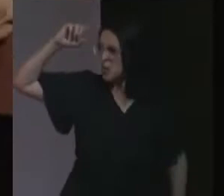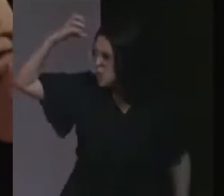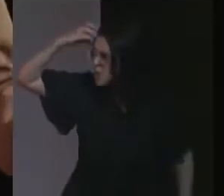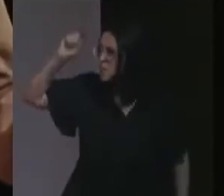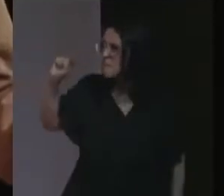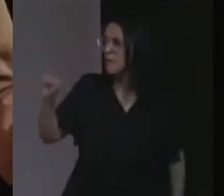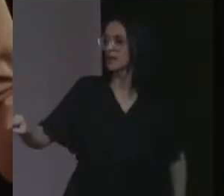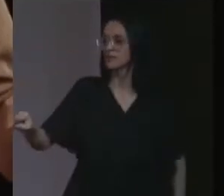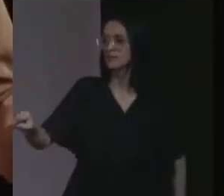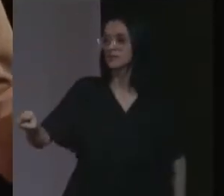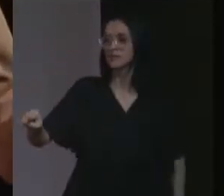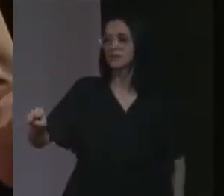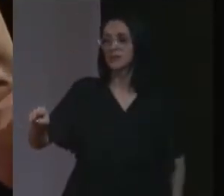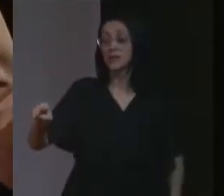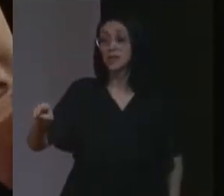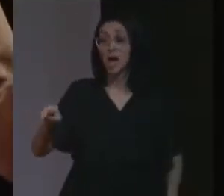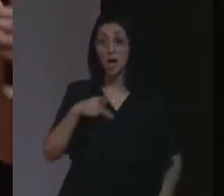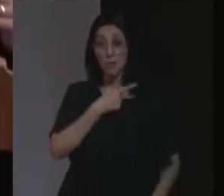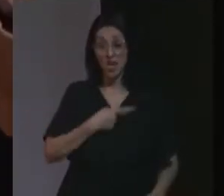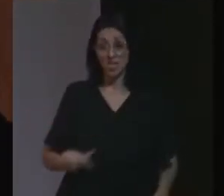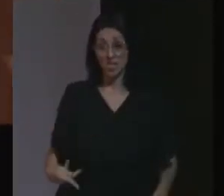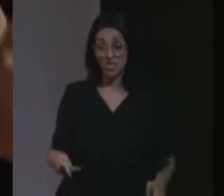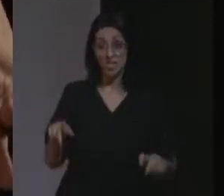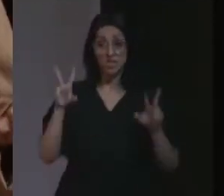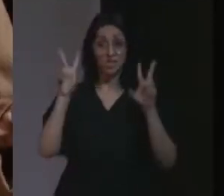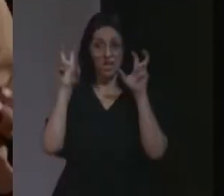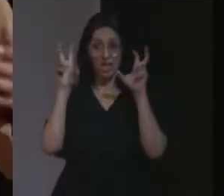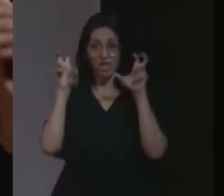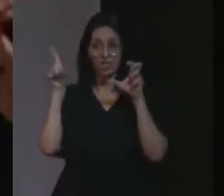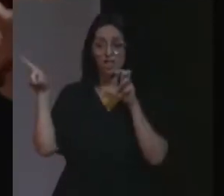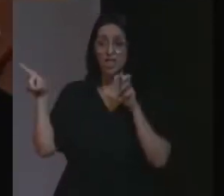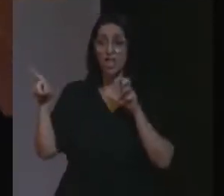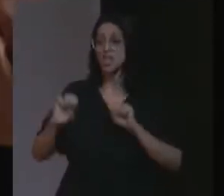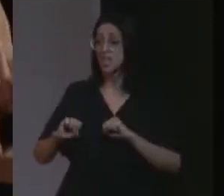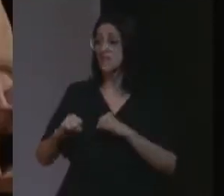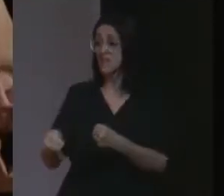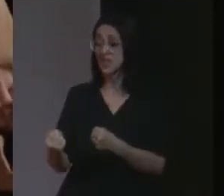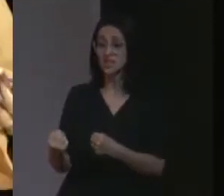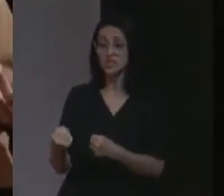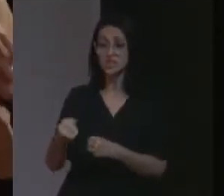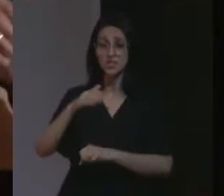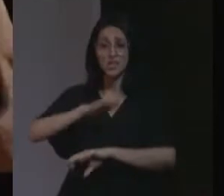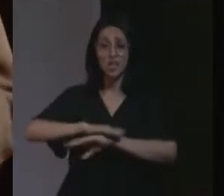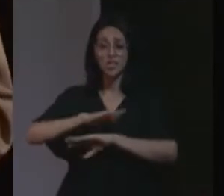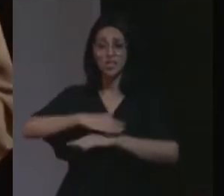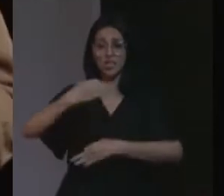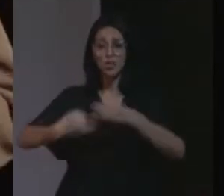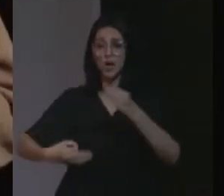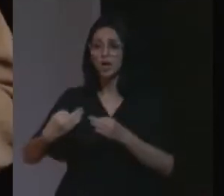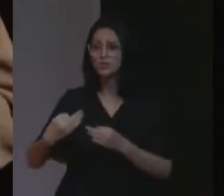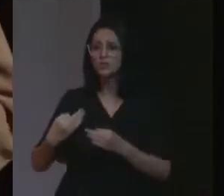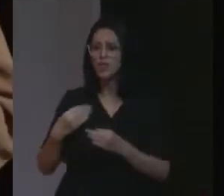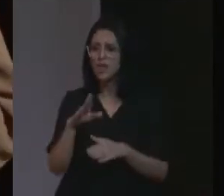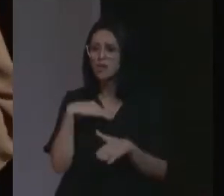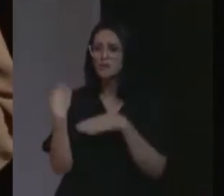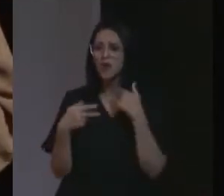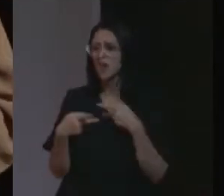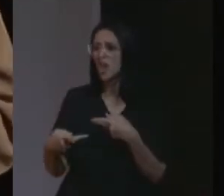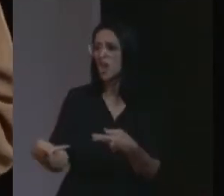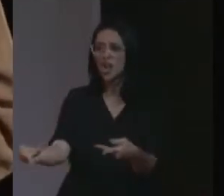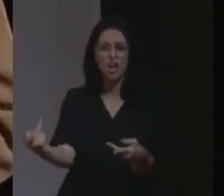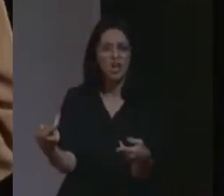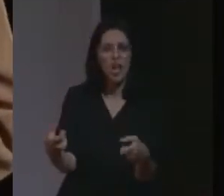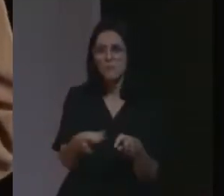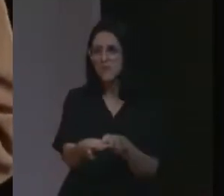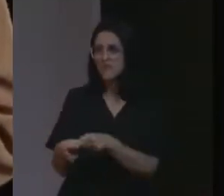O terceiro do presidente, não. Ele ainda tem defesa, ele ainda é julgado. E as mortes que quando acontecem na periferia, que